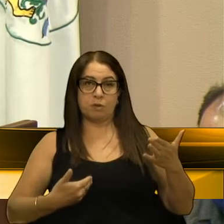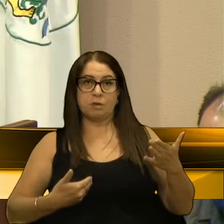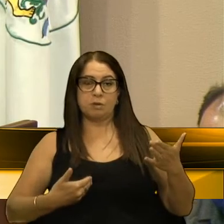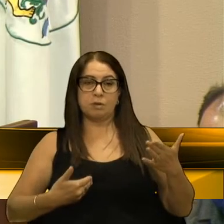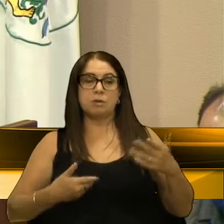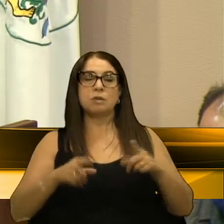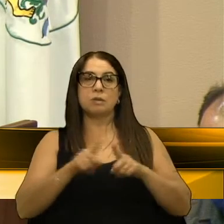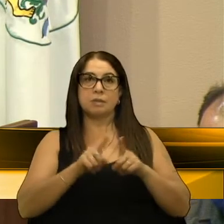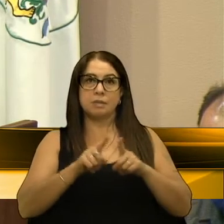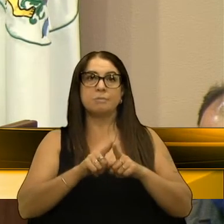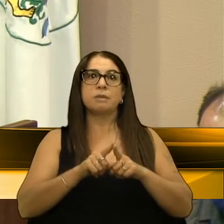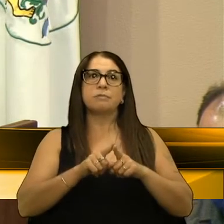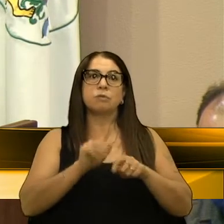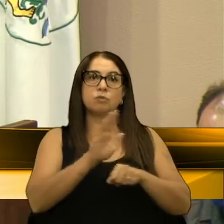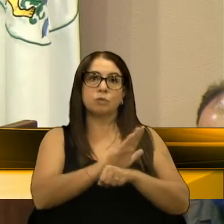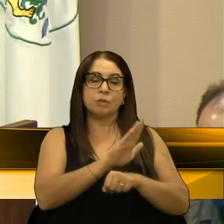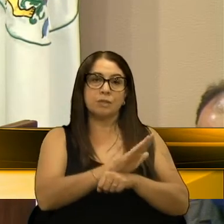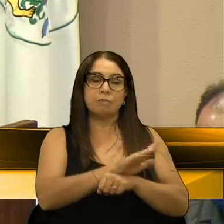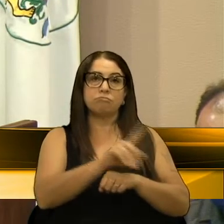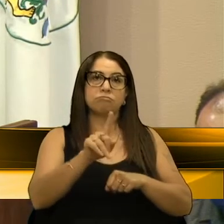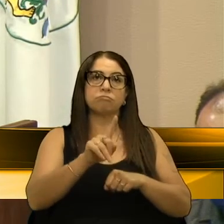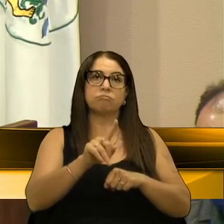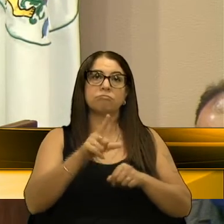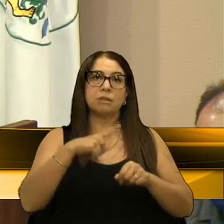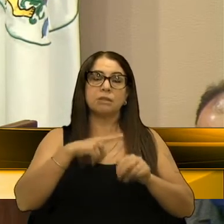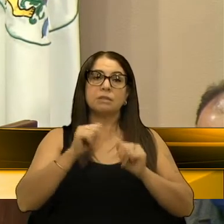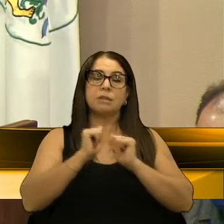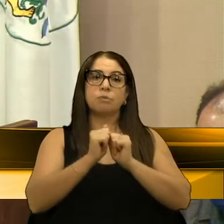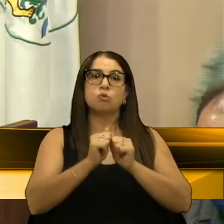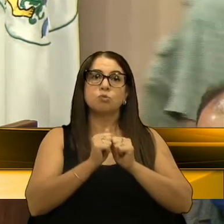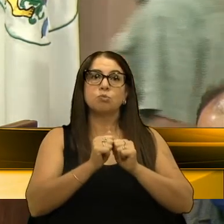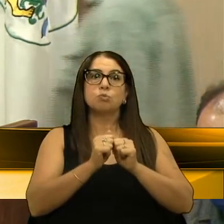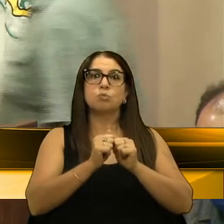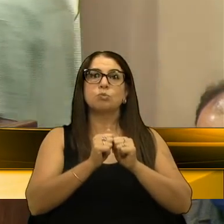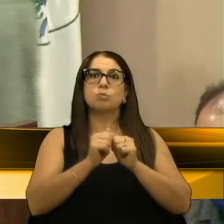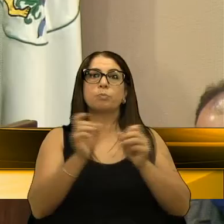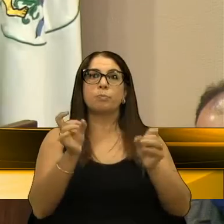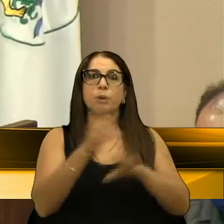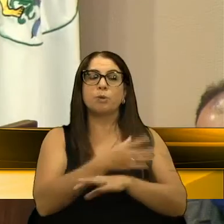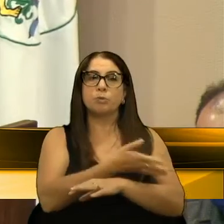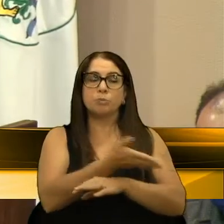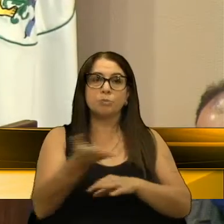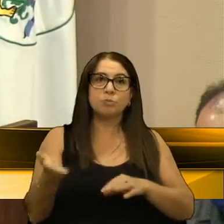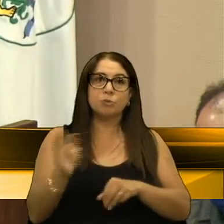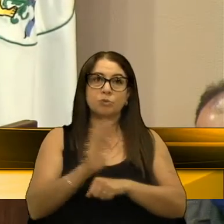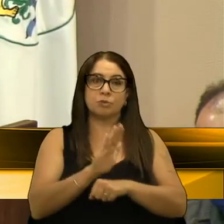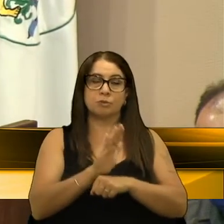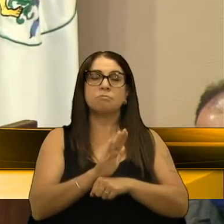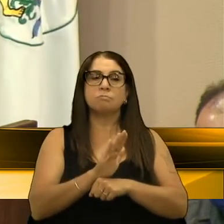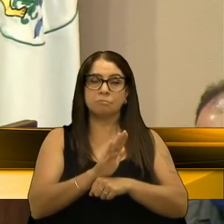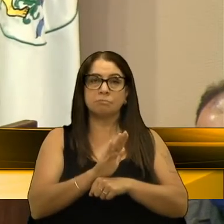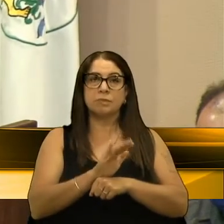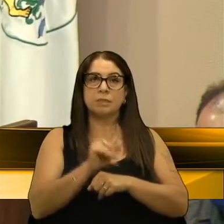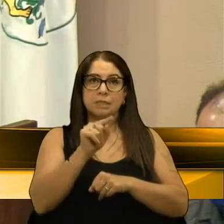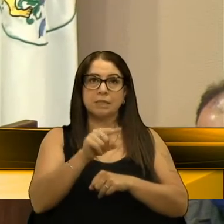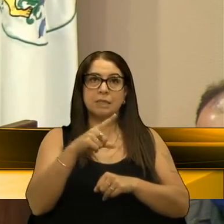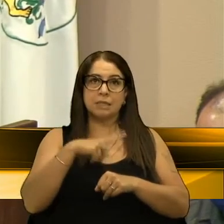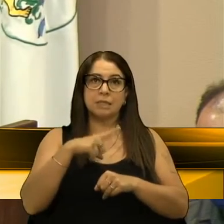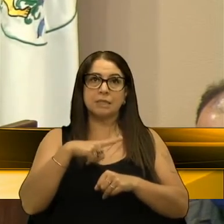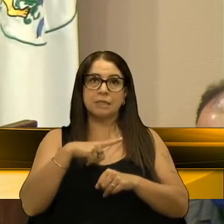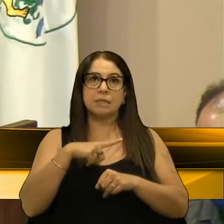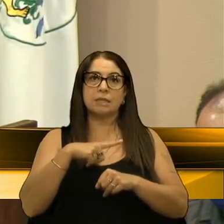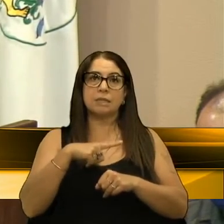ser um interlocutor, que estará sempre à disposição de vocês, no sentido de que haja uma